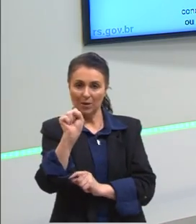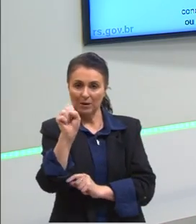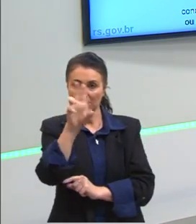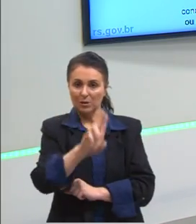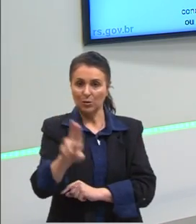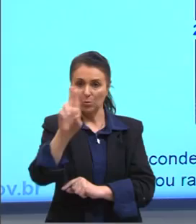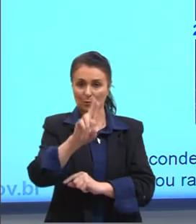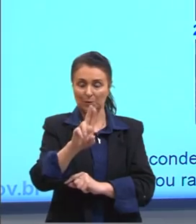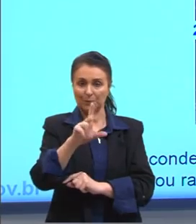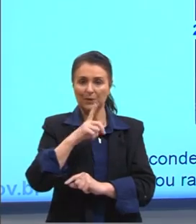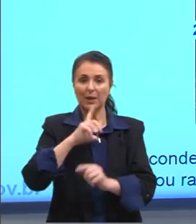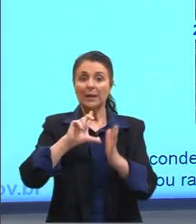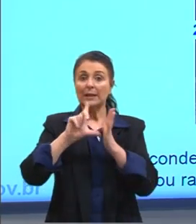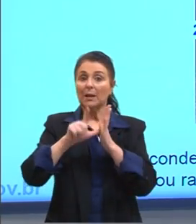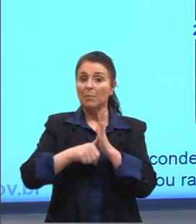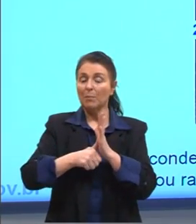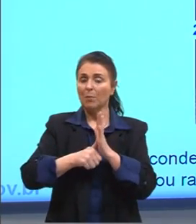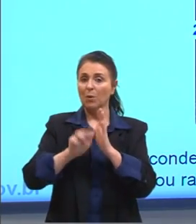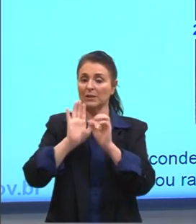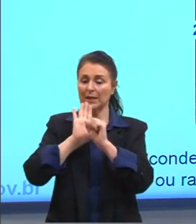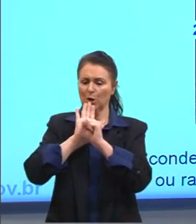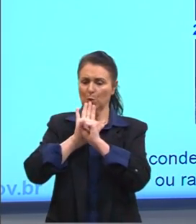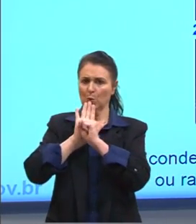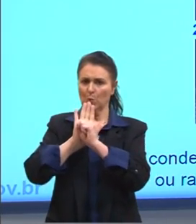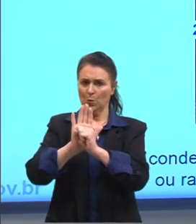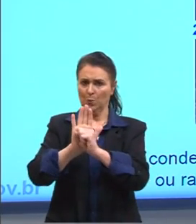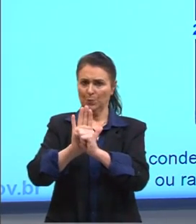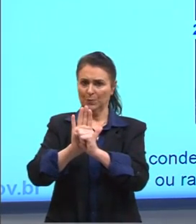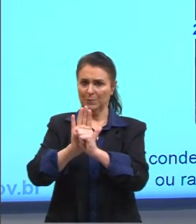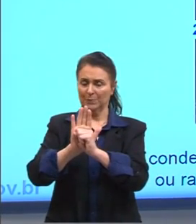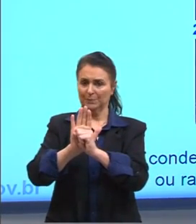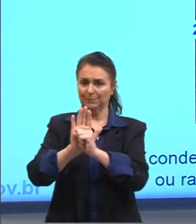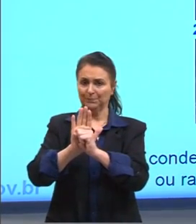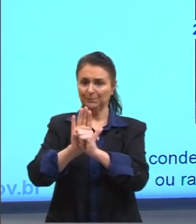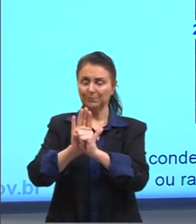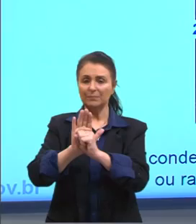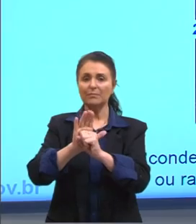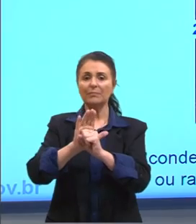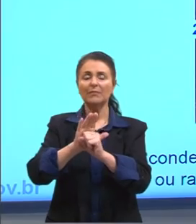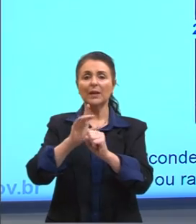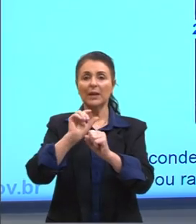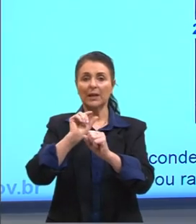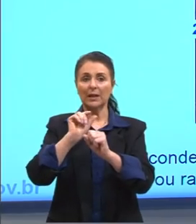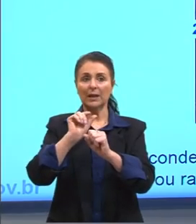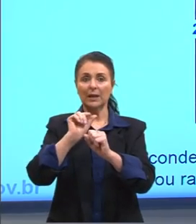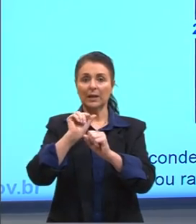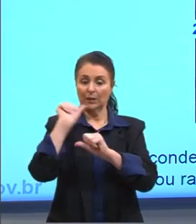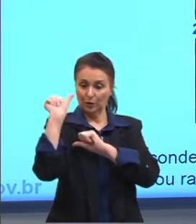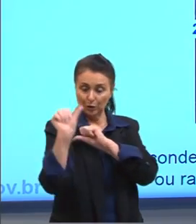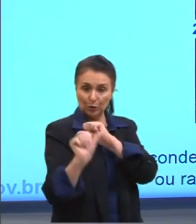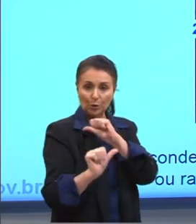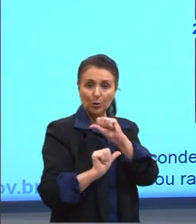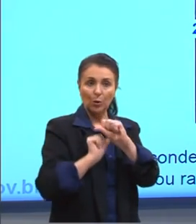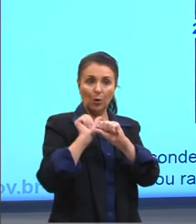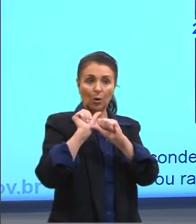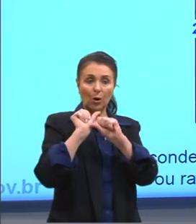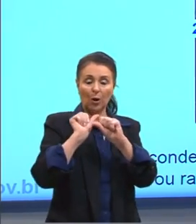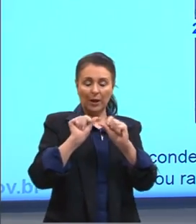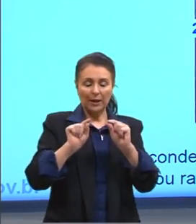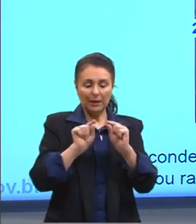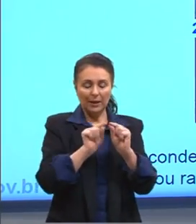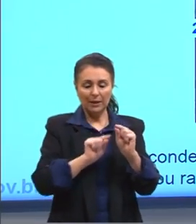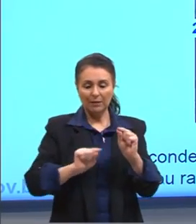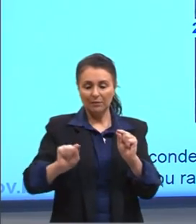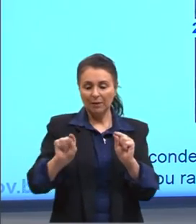Bom, depois de ser comprimido, certo? Ele tá passando pra cá, Ele passa pra cá e vai subindo aqui, né? Na